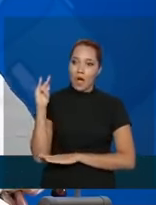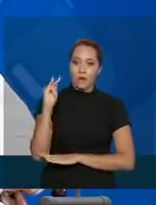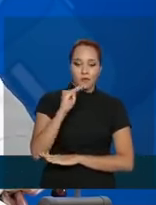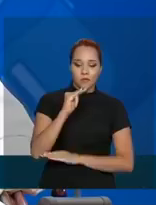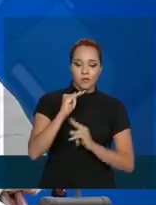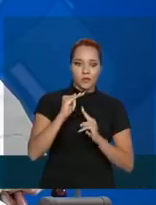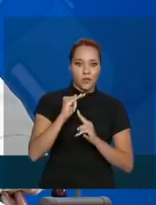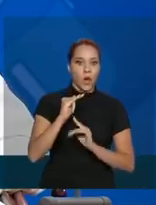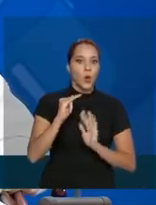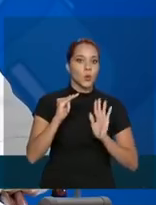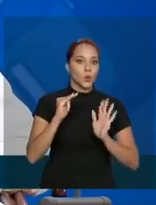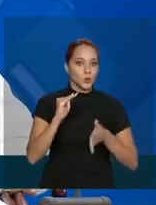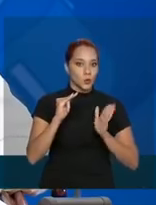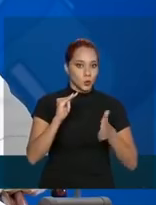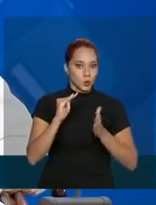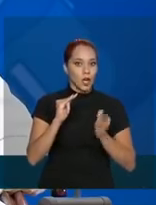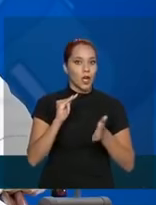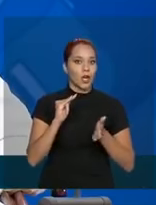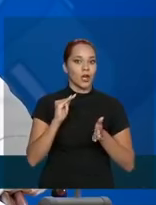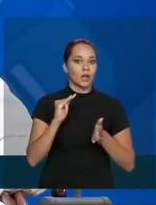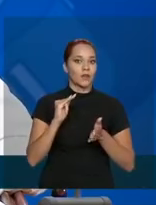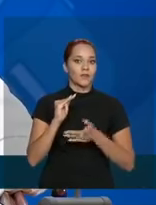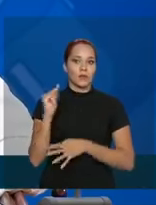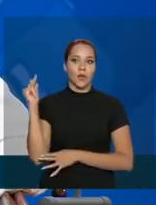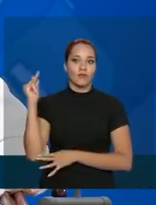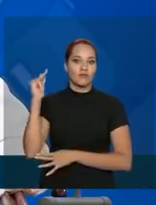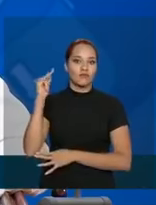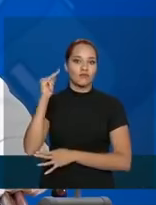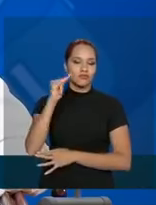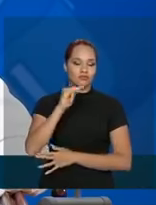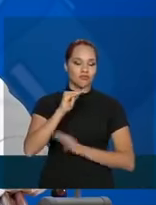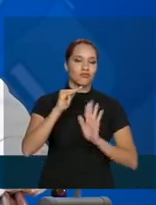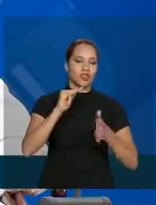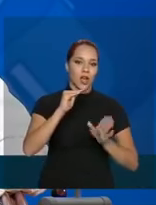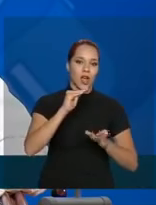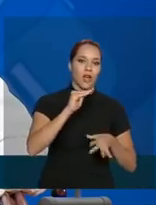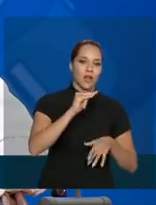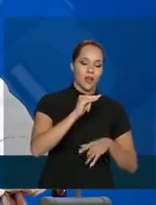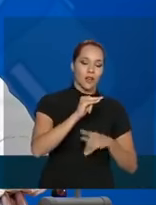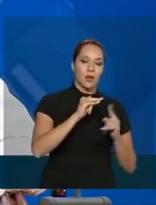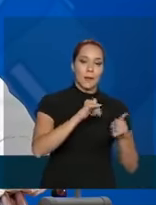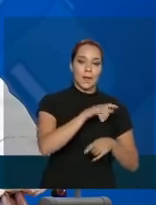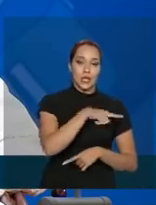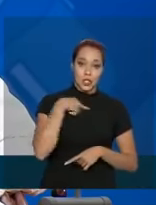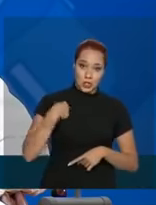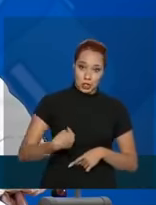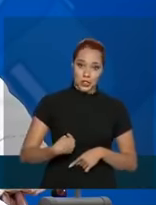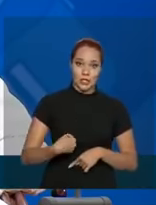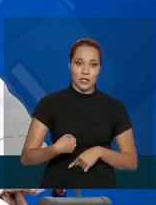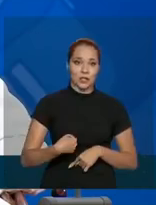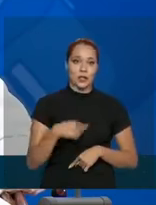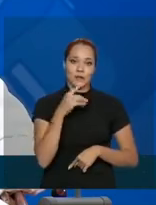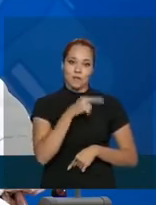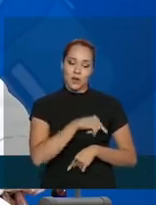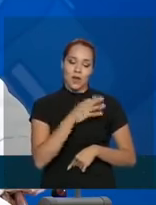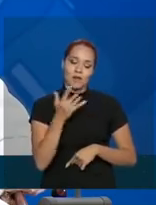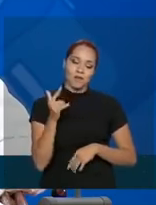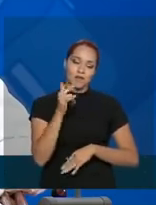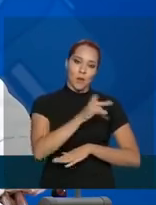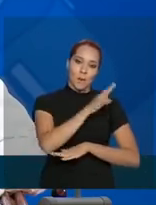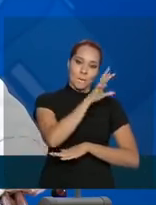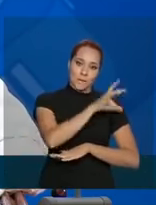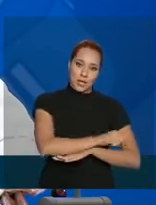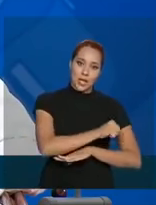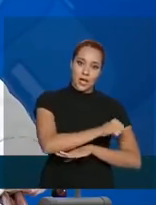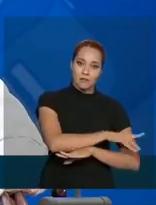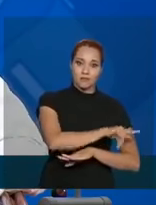em voo para a China para fazer essa primeira, para trazer